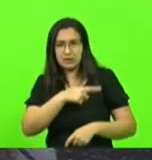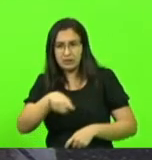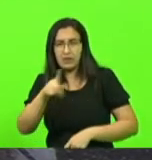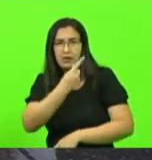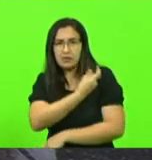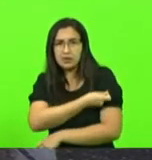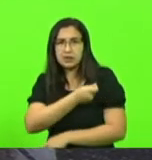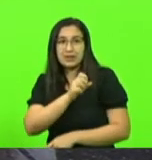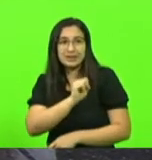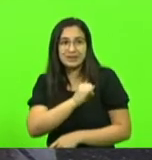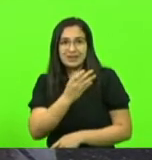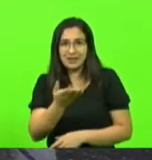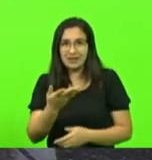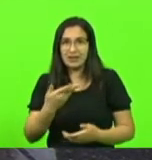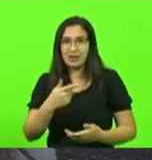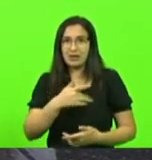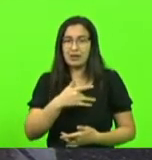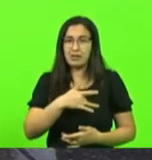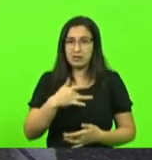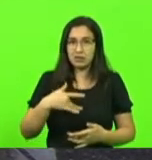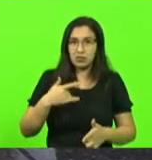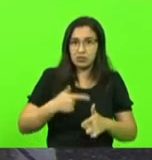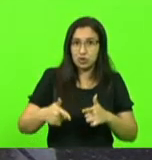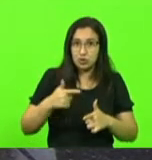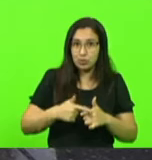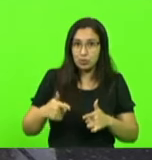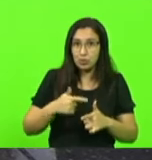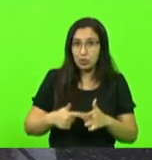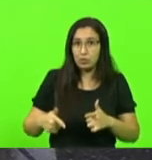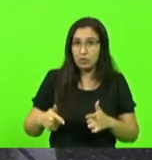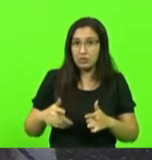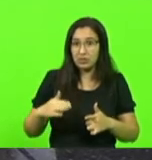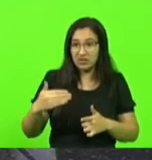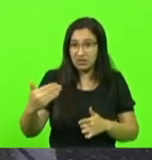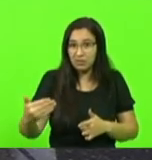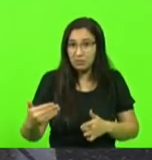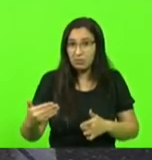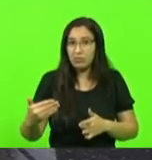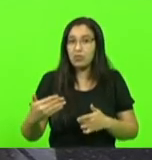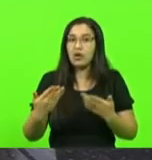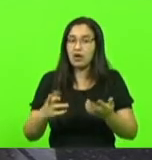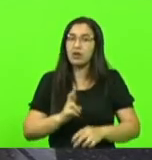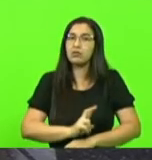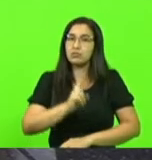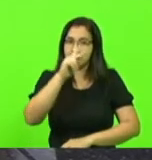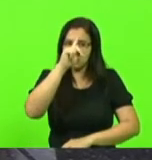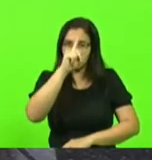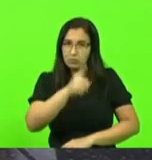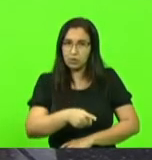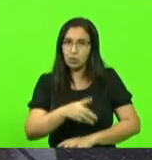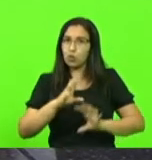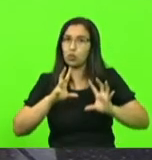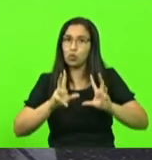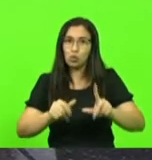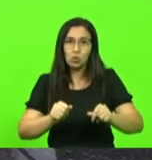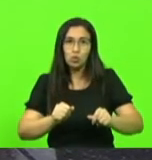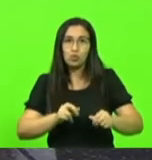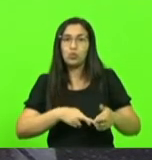problema de saúde, vai ter que arcar com todas as responsabilidades. Esse é o projeto que nós